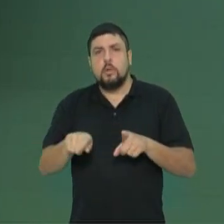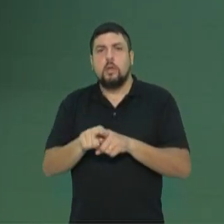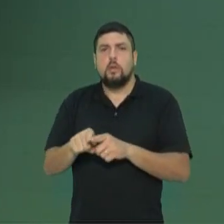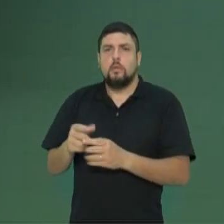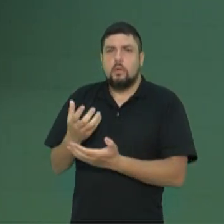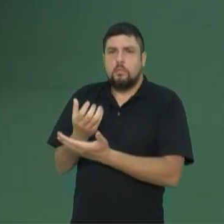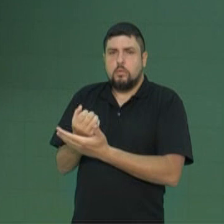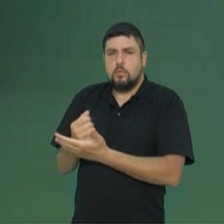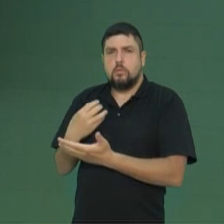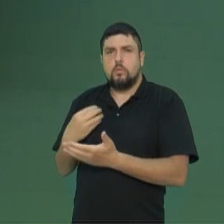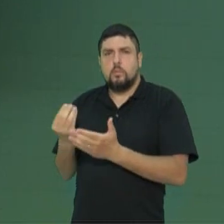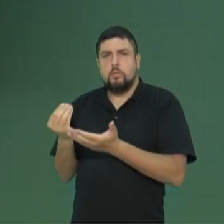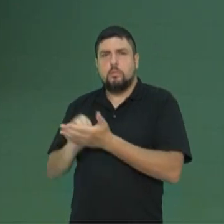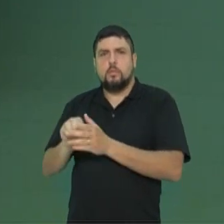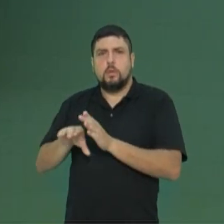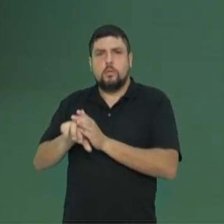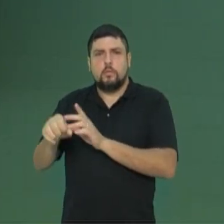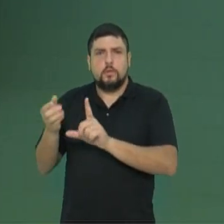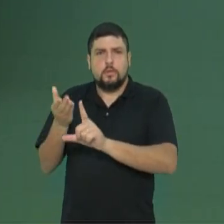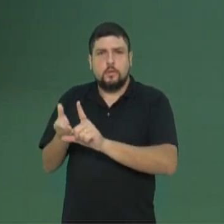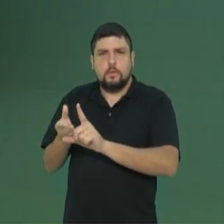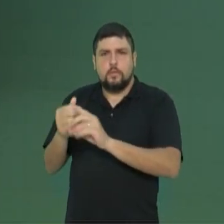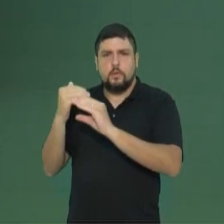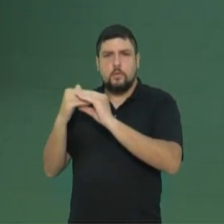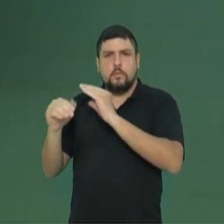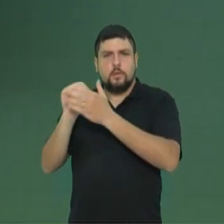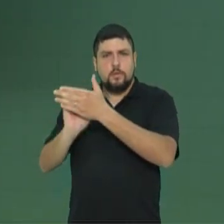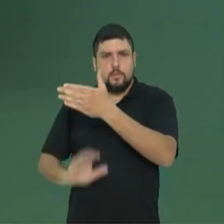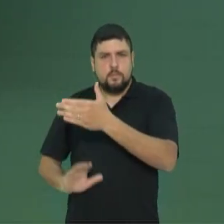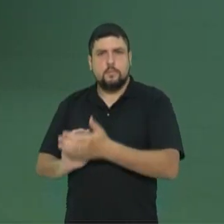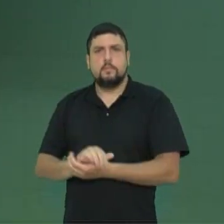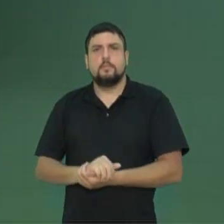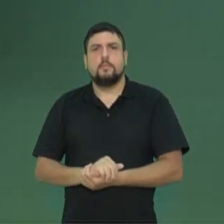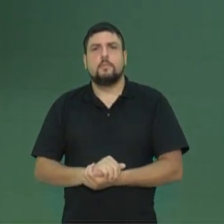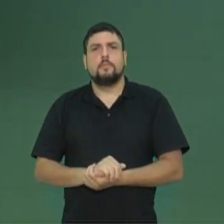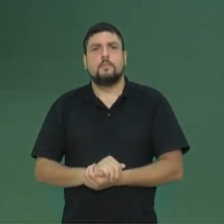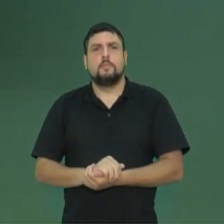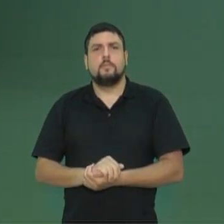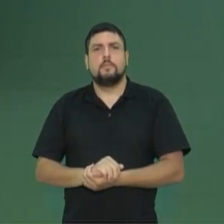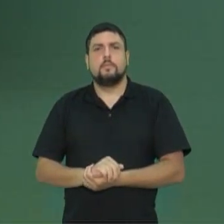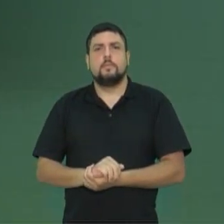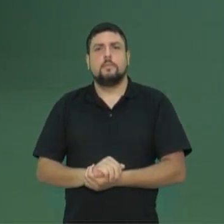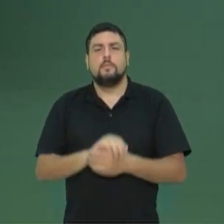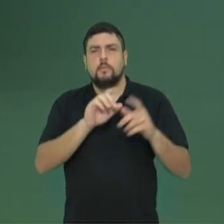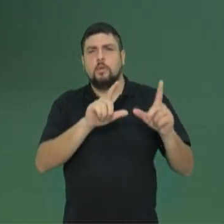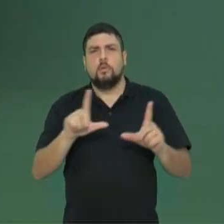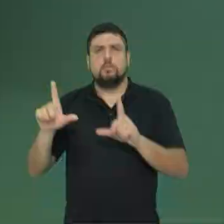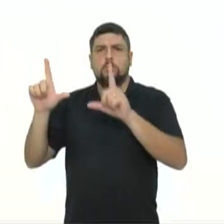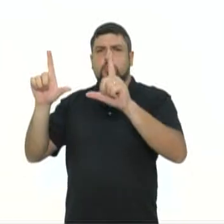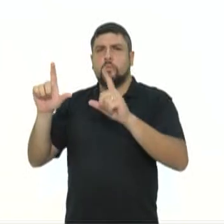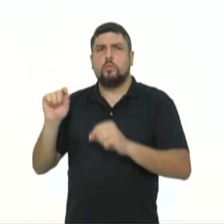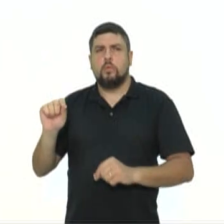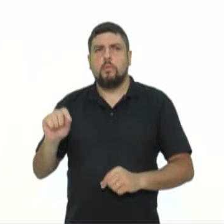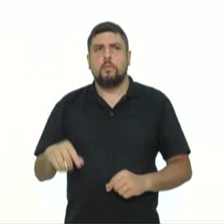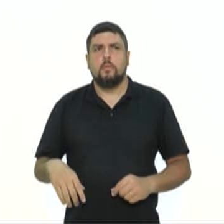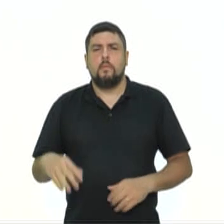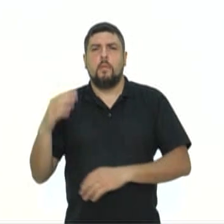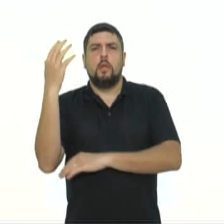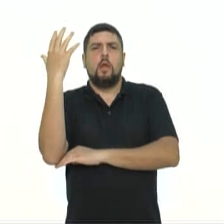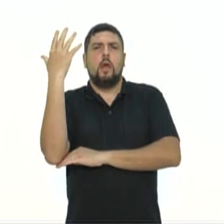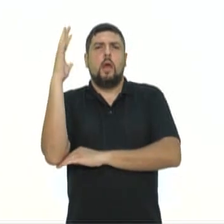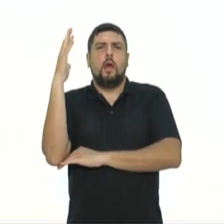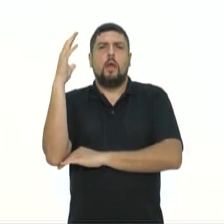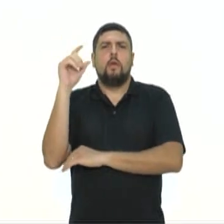registrem sua frequência, mandem as atividades. Maravilha? Aqui ao lado, a foto de uma árvore pouco lembrada pelas pessoas.